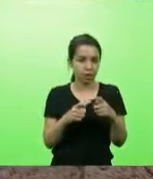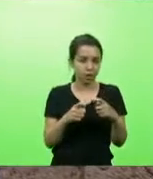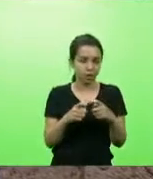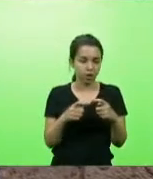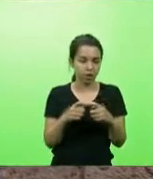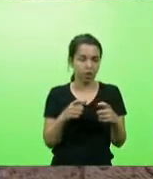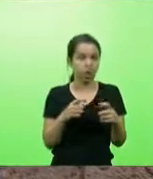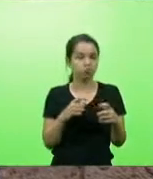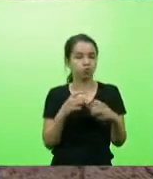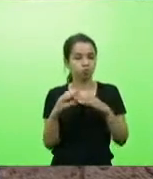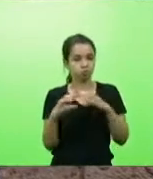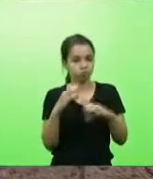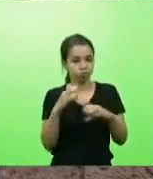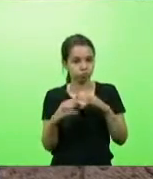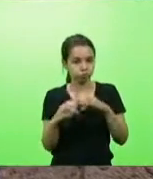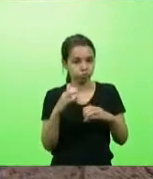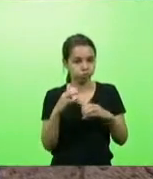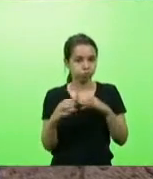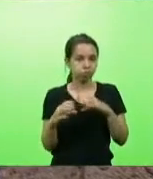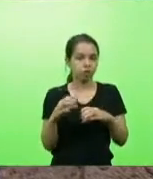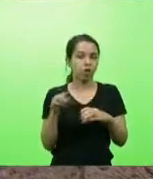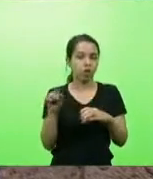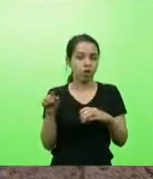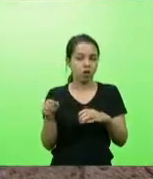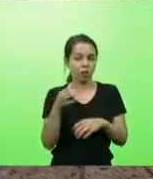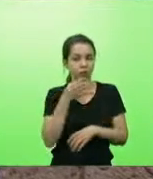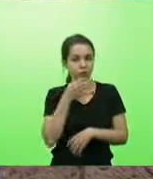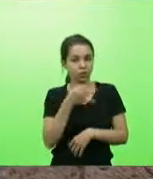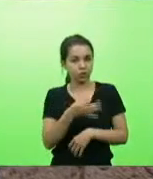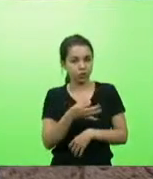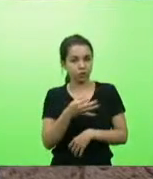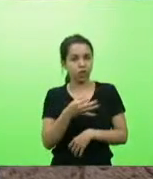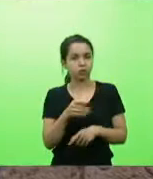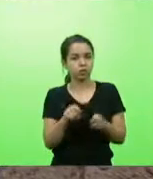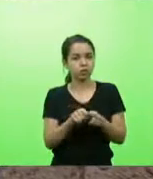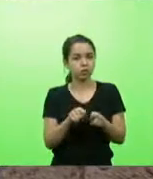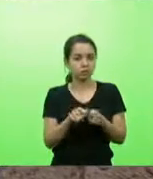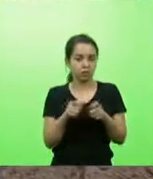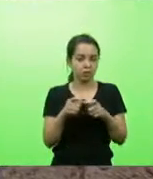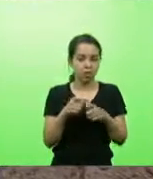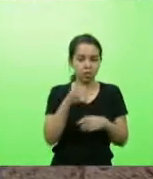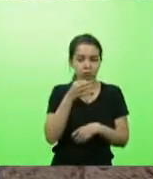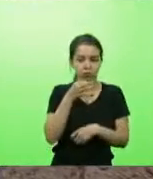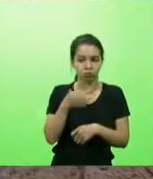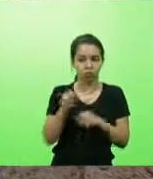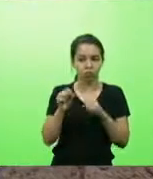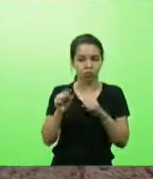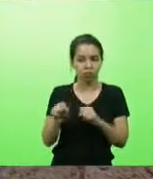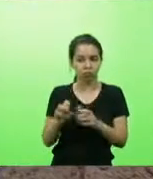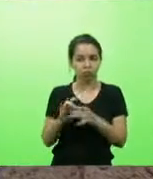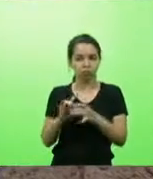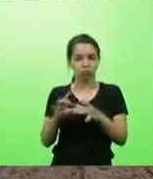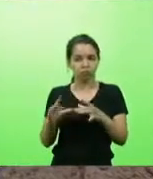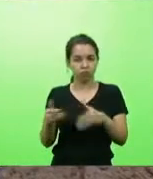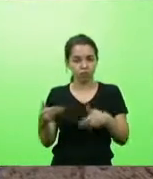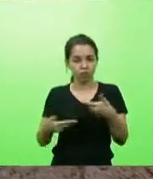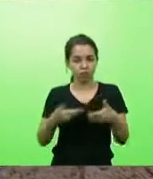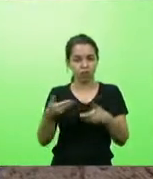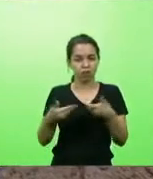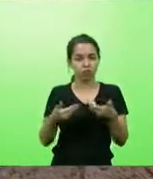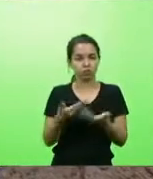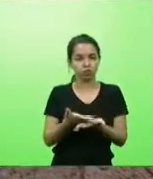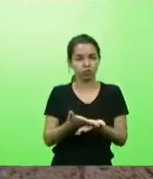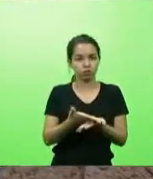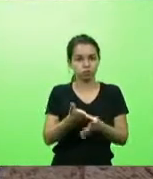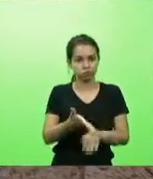a autorização ou não do médico, a pessoa possa fazer o tratamento precoce. Então, acho que não precisamos invadir uma seara aqui